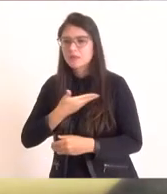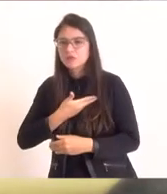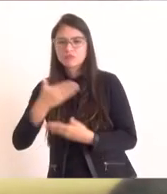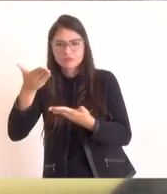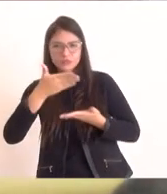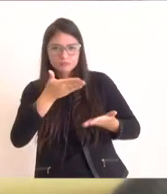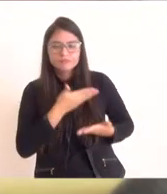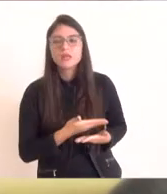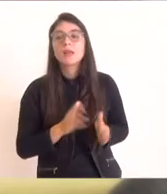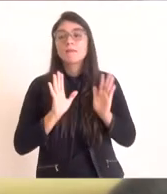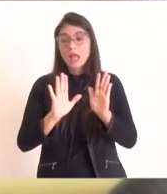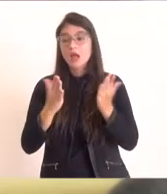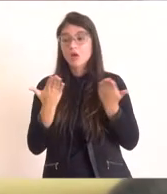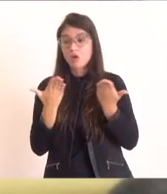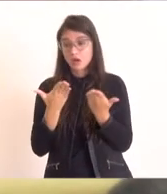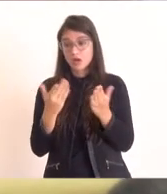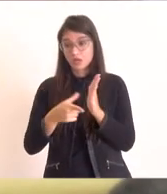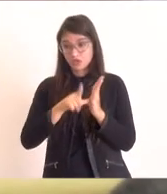palavra